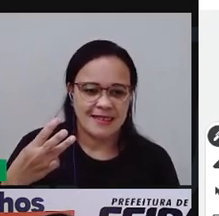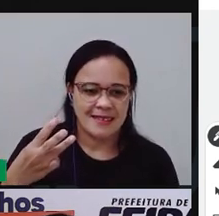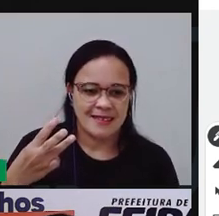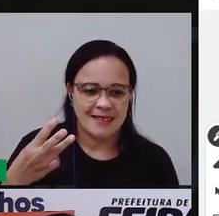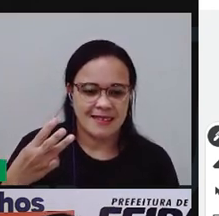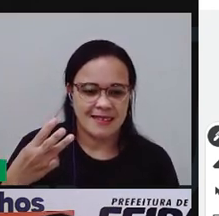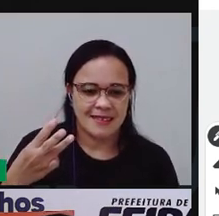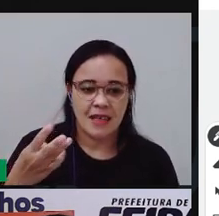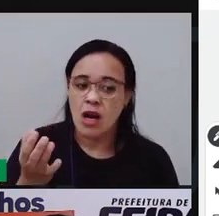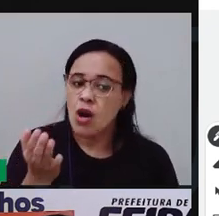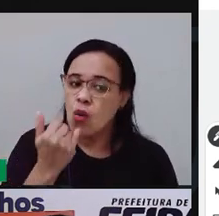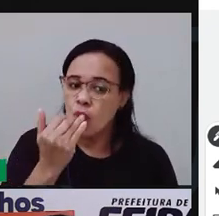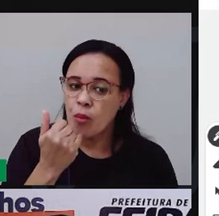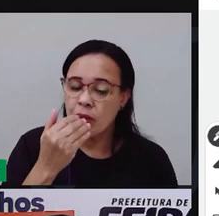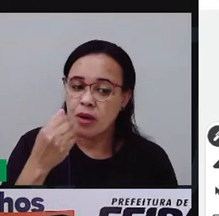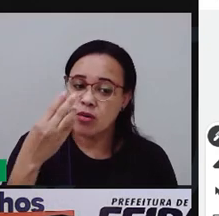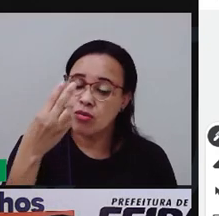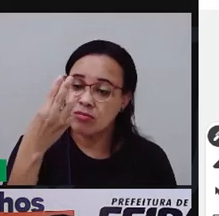comeu.